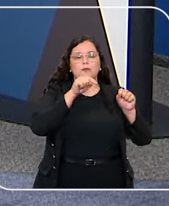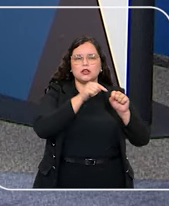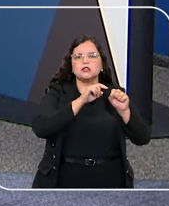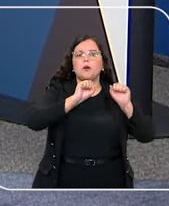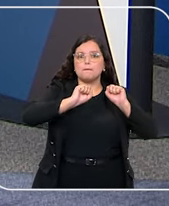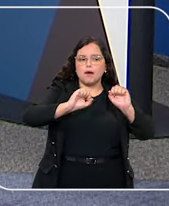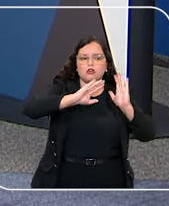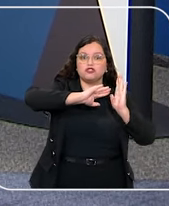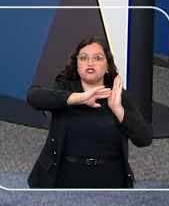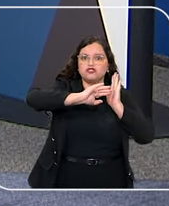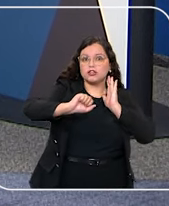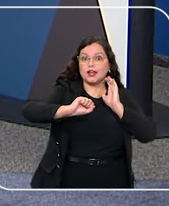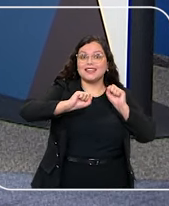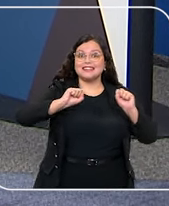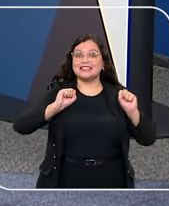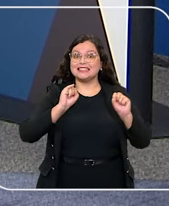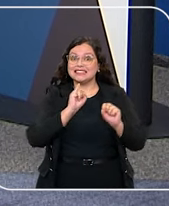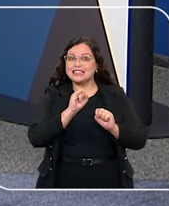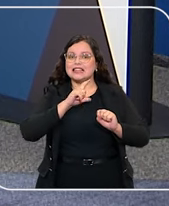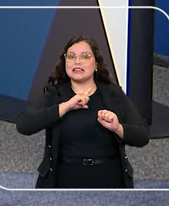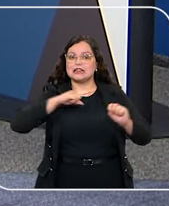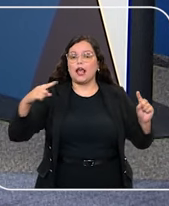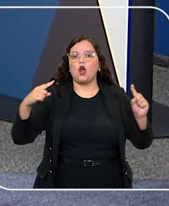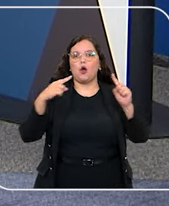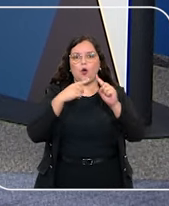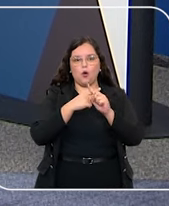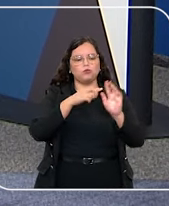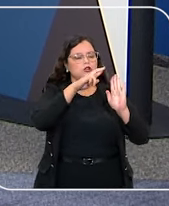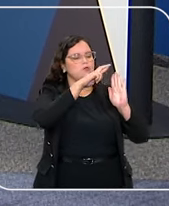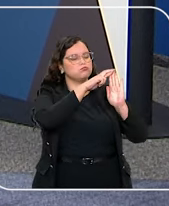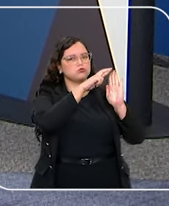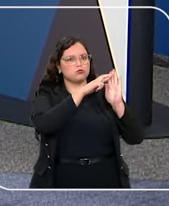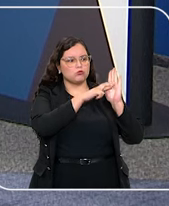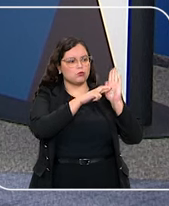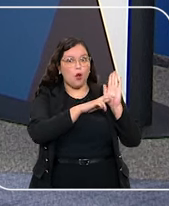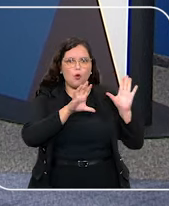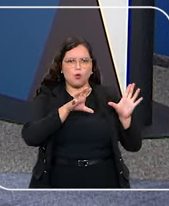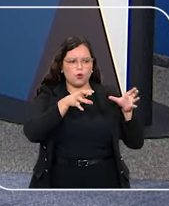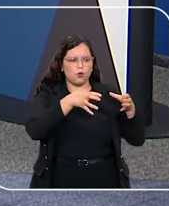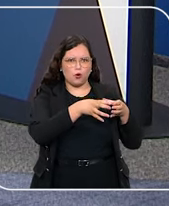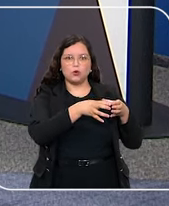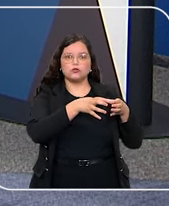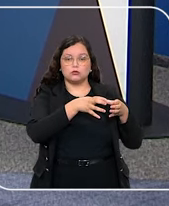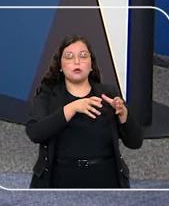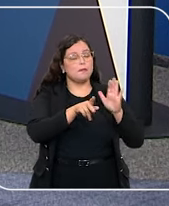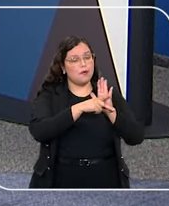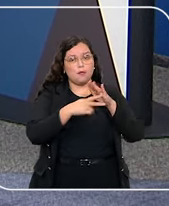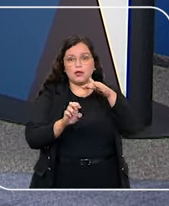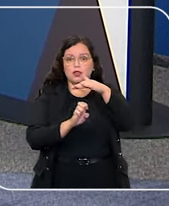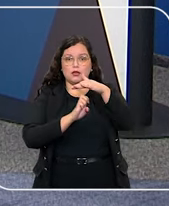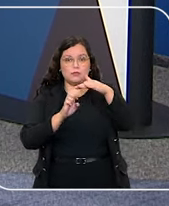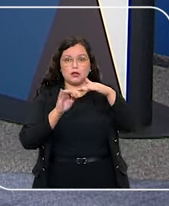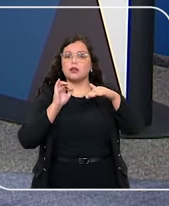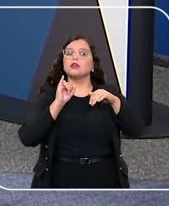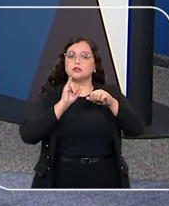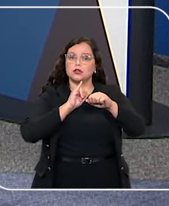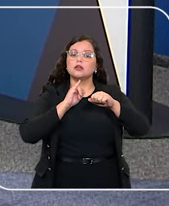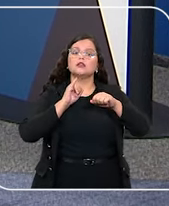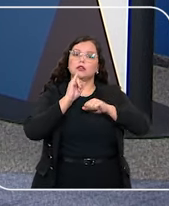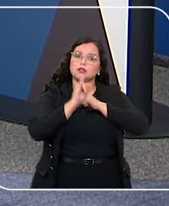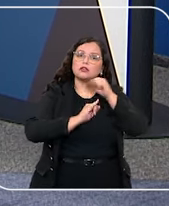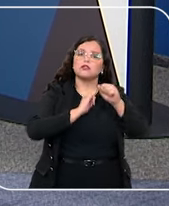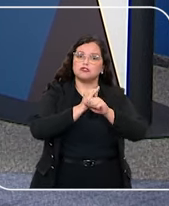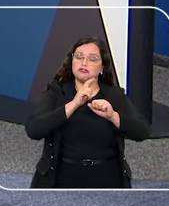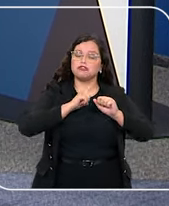retirar conteúdo que contrarie seus termos de uso, que são aquele conjunto de regras que a empresa de internet pode impor aos